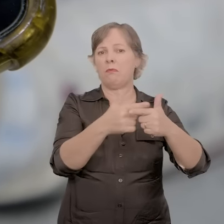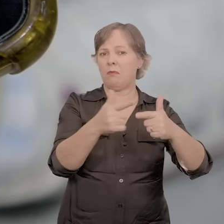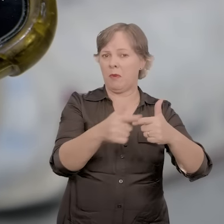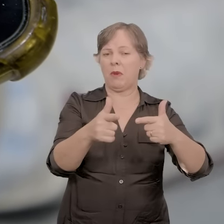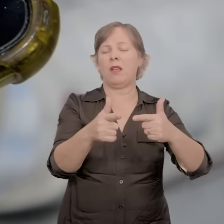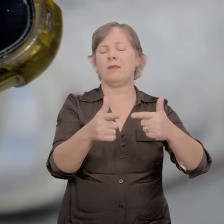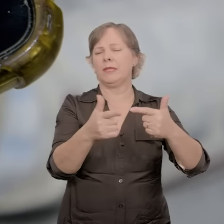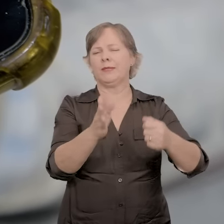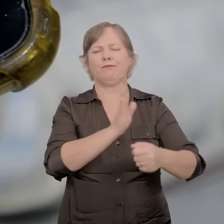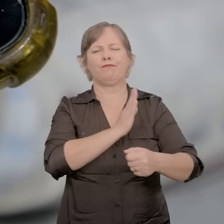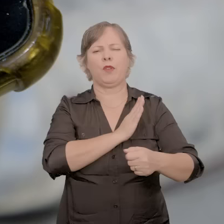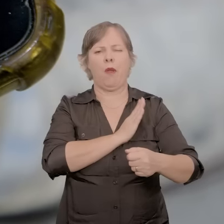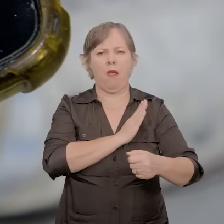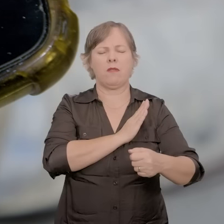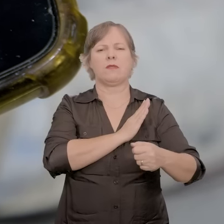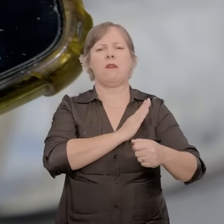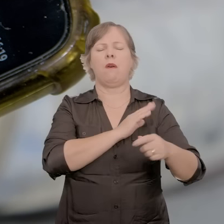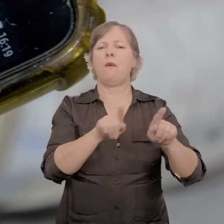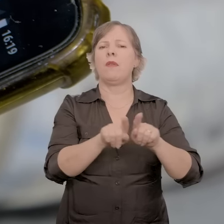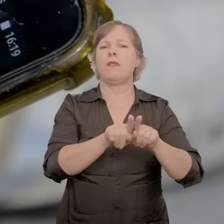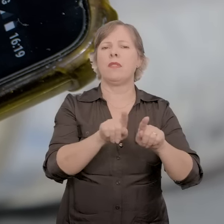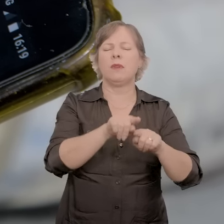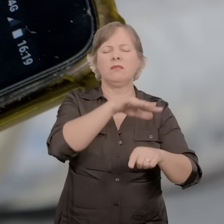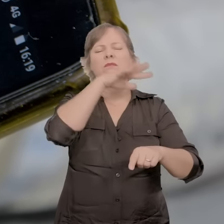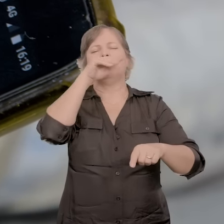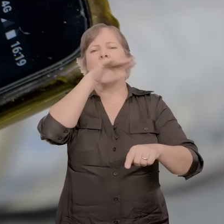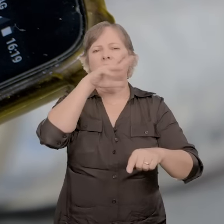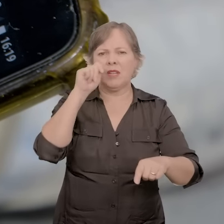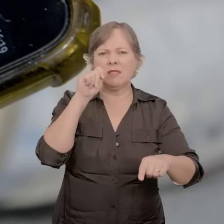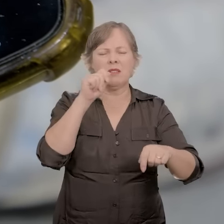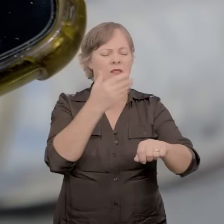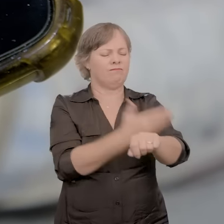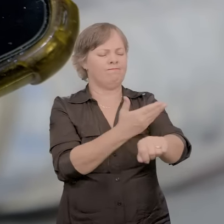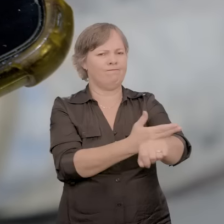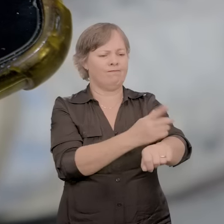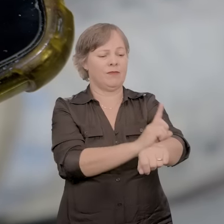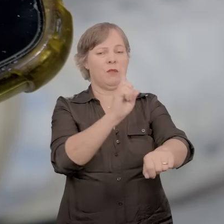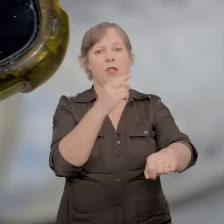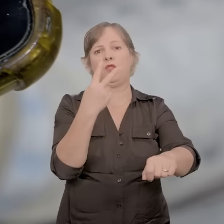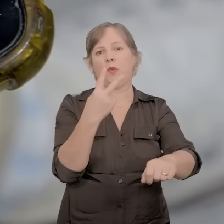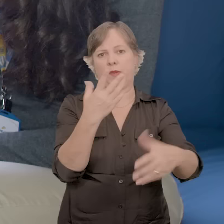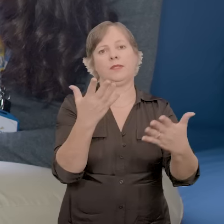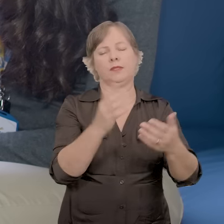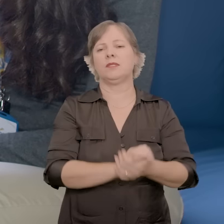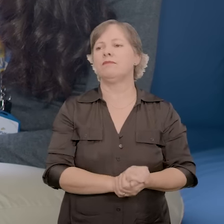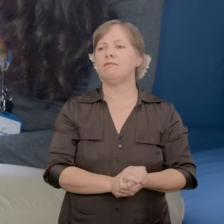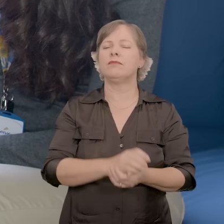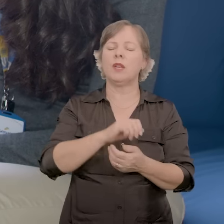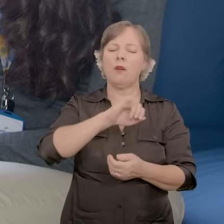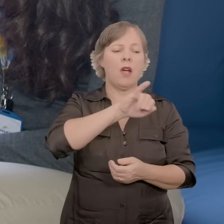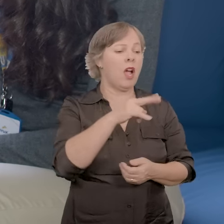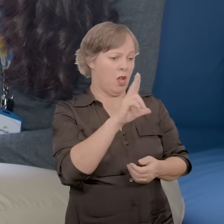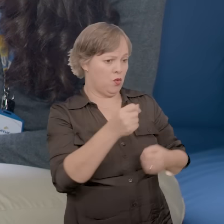pode trazer uma série de doenças, como problemas cardíacos, respiratórios, hipertensão e diabetes 2. A Júlia,